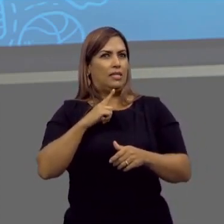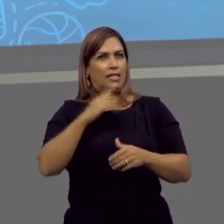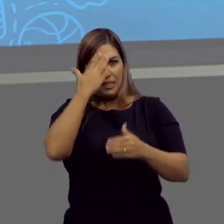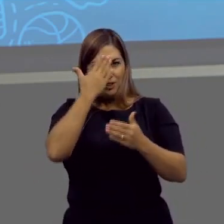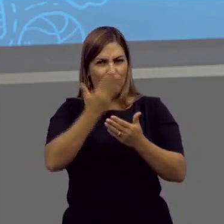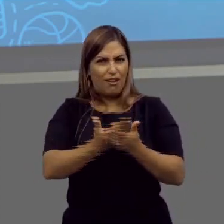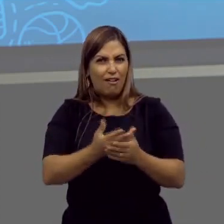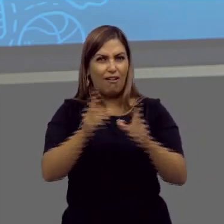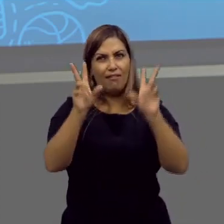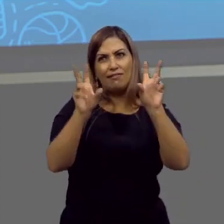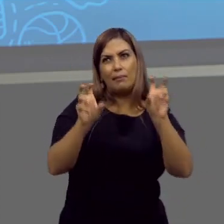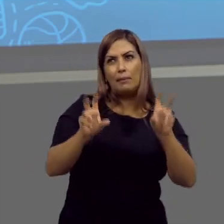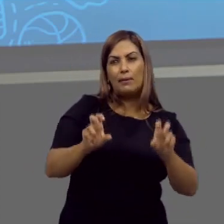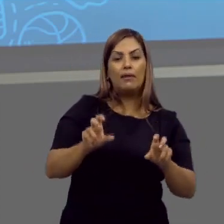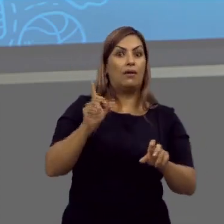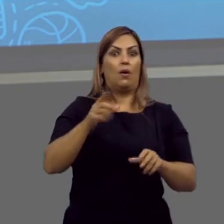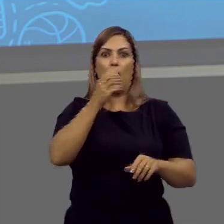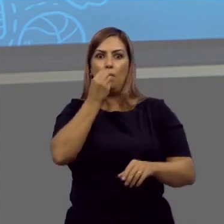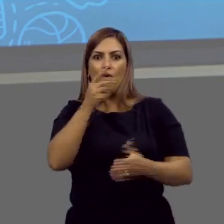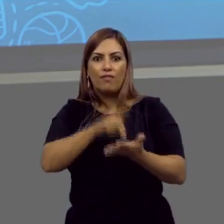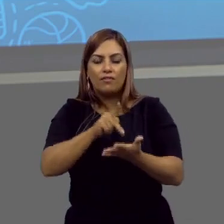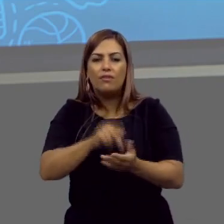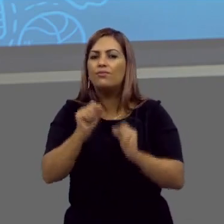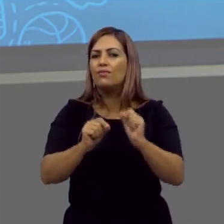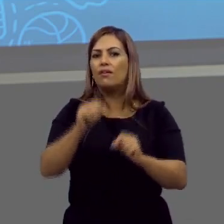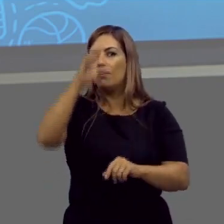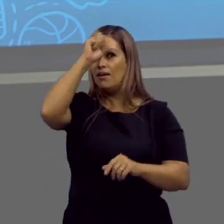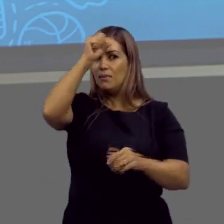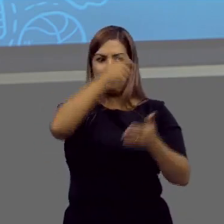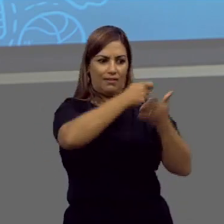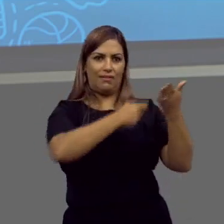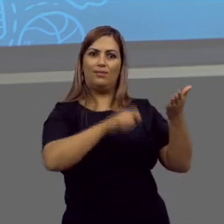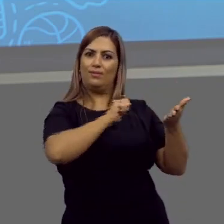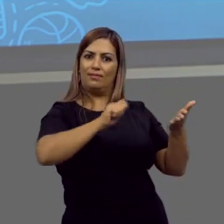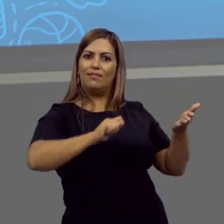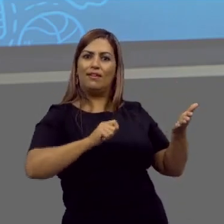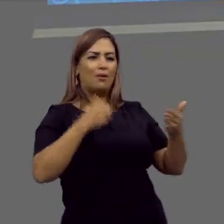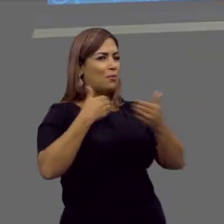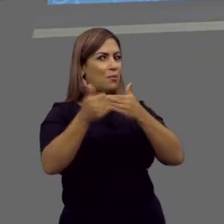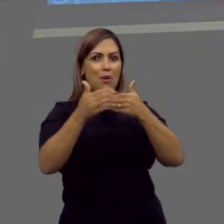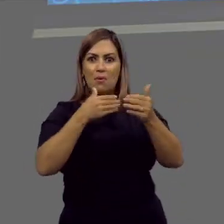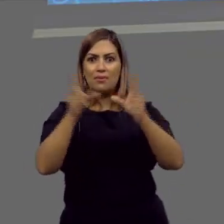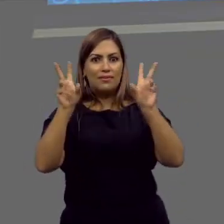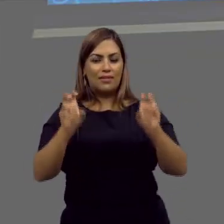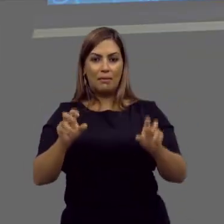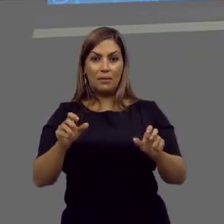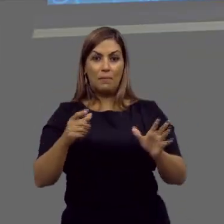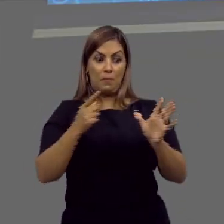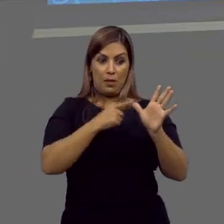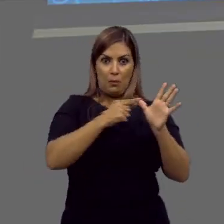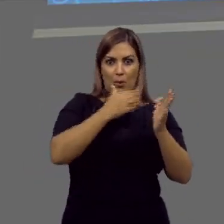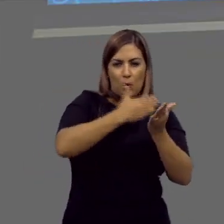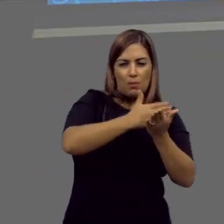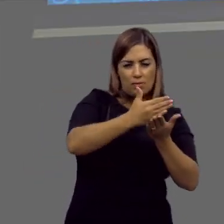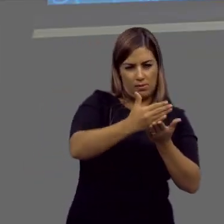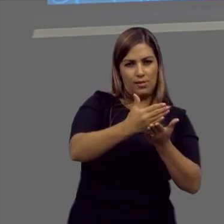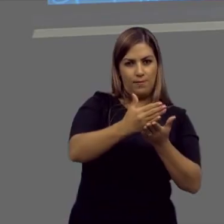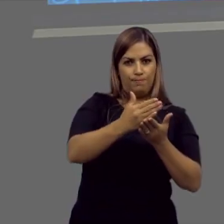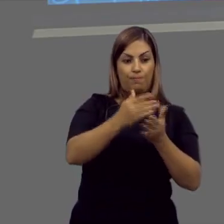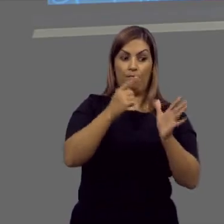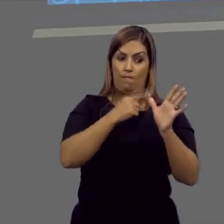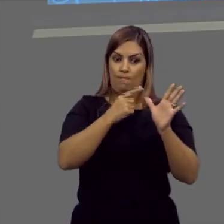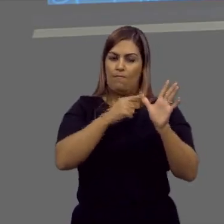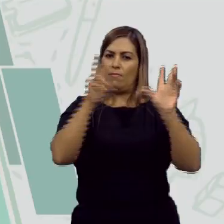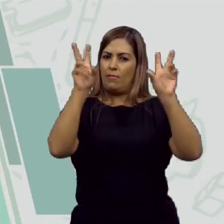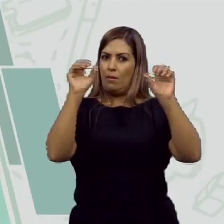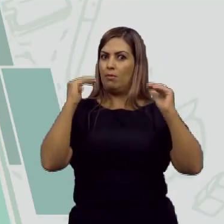crença em temas, é aprender a fazer a redação sobre qualquer tema. Mas para começar, um tema de bastante